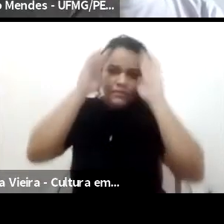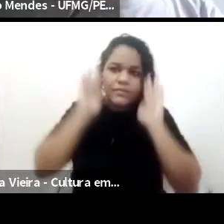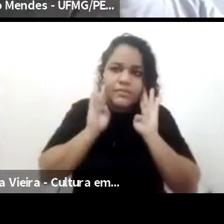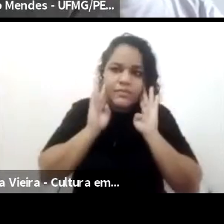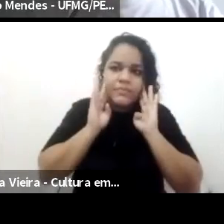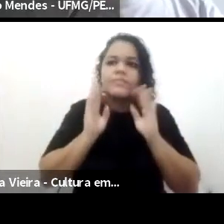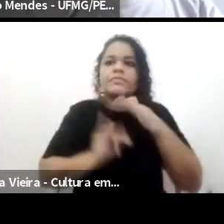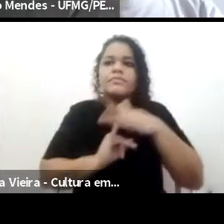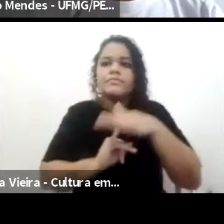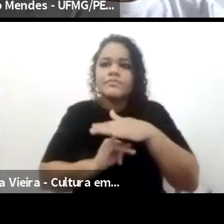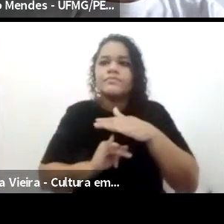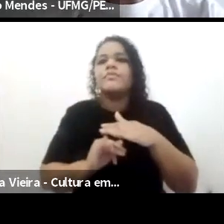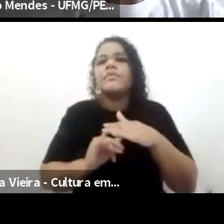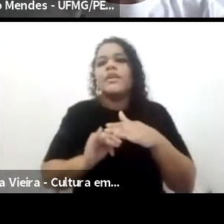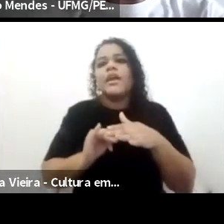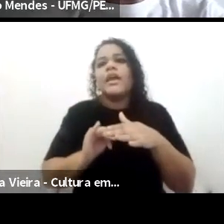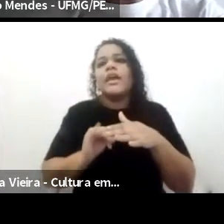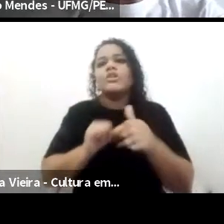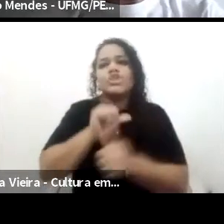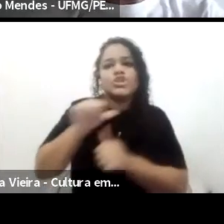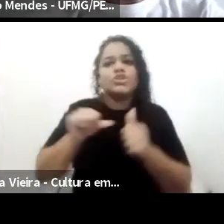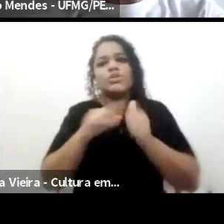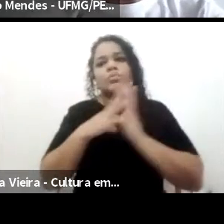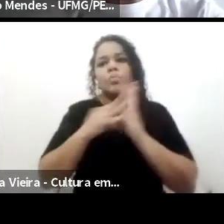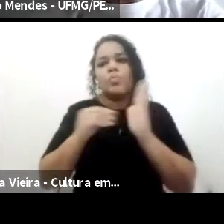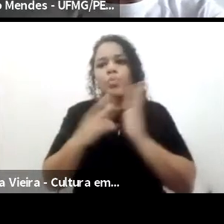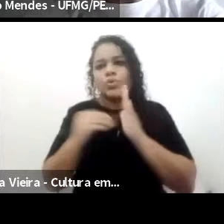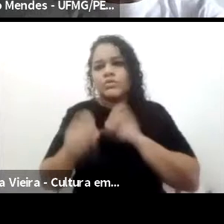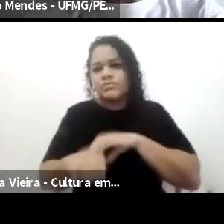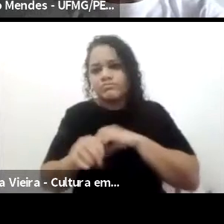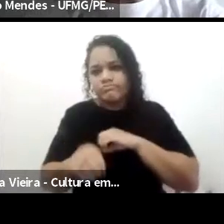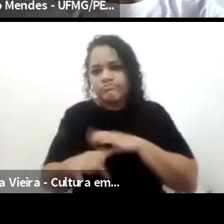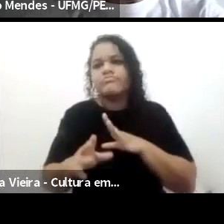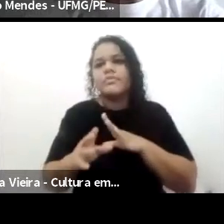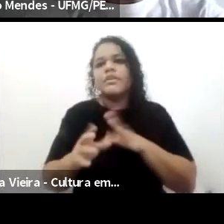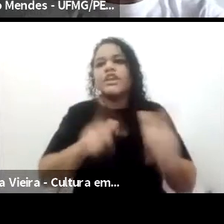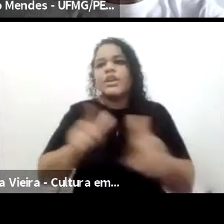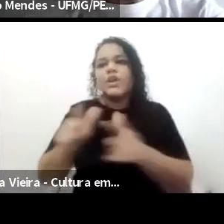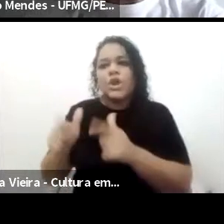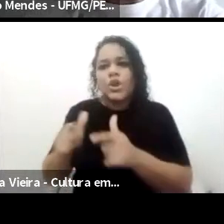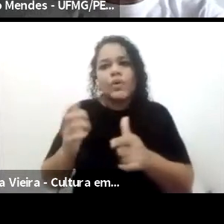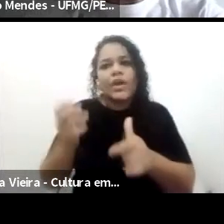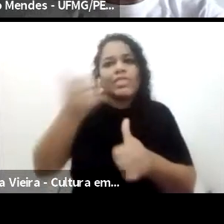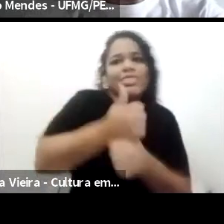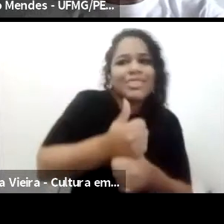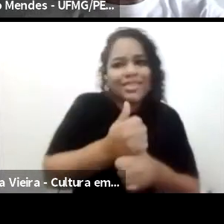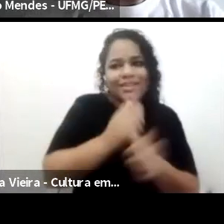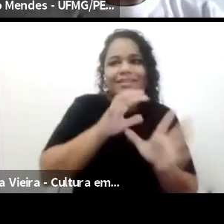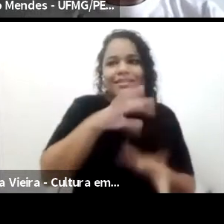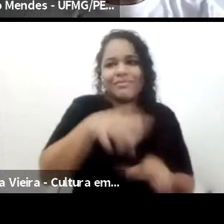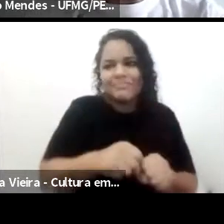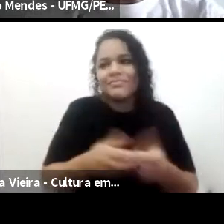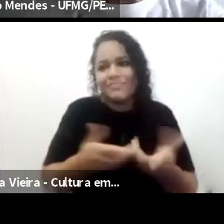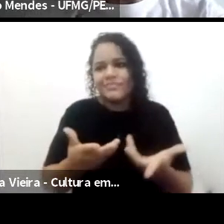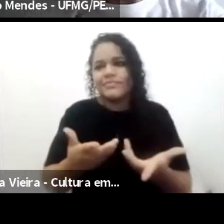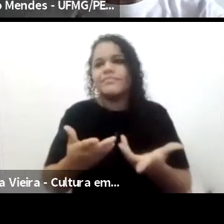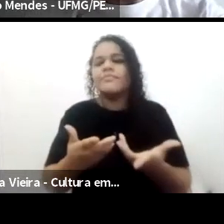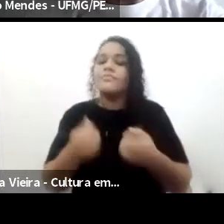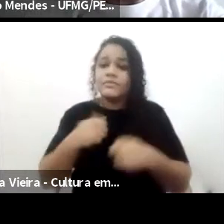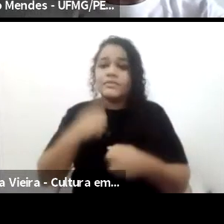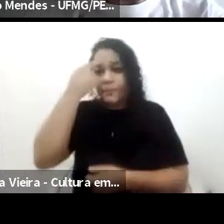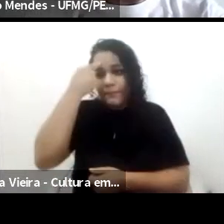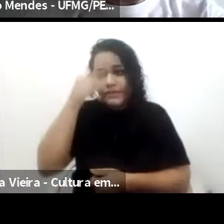um novo modelo educativo e se apropriam desses espaços, então a gente tem que pensar nisso, e todas